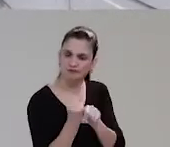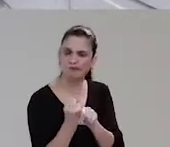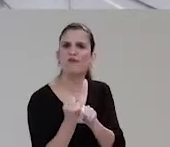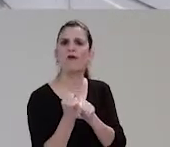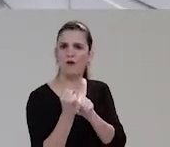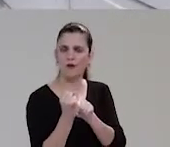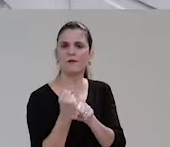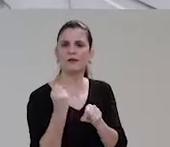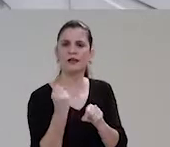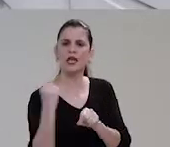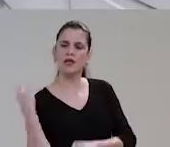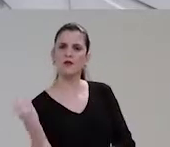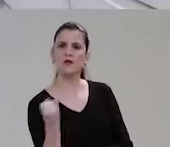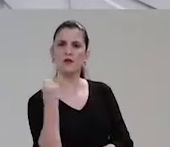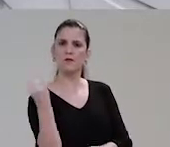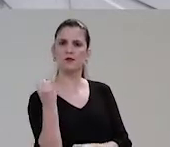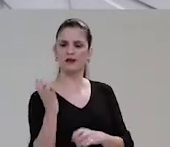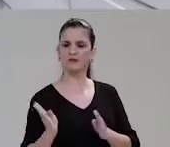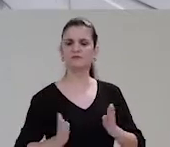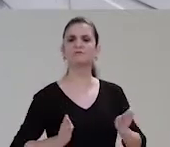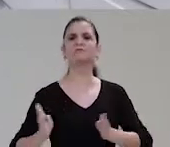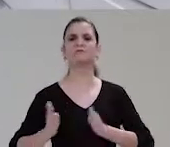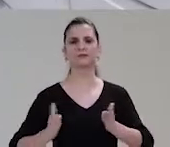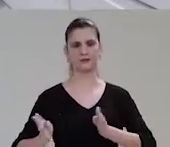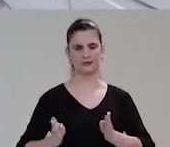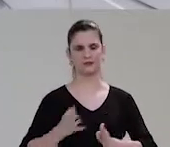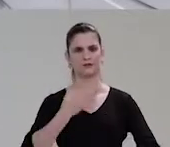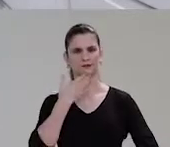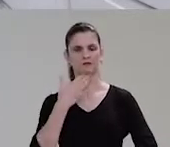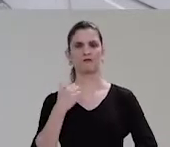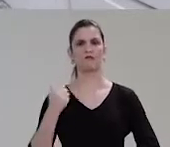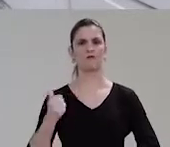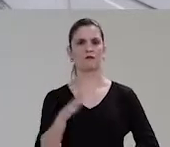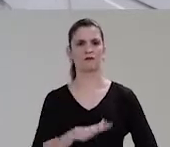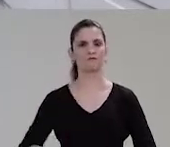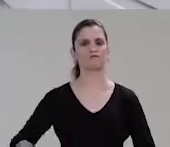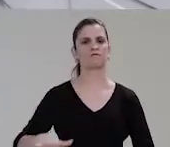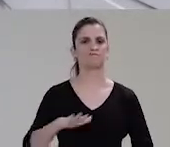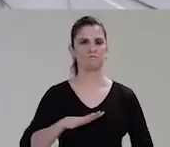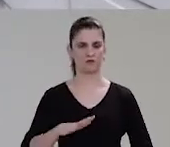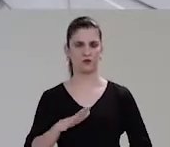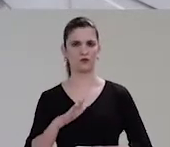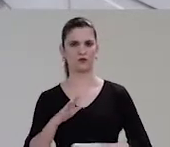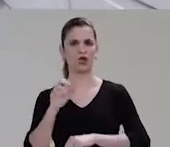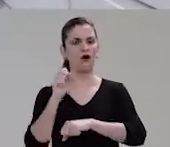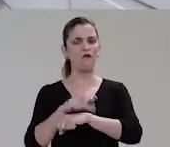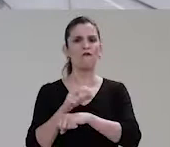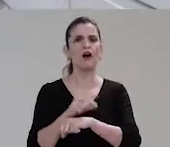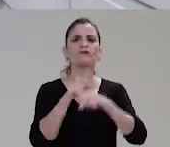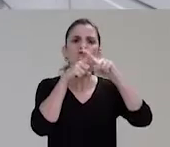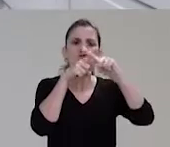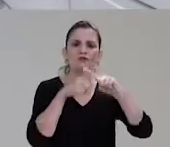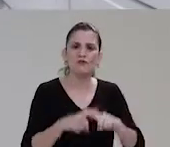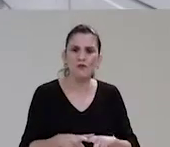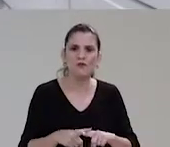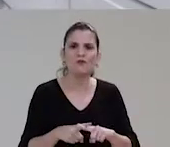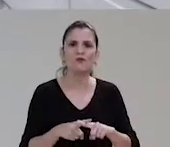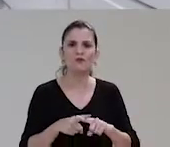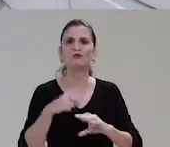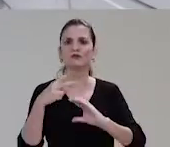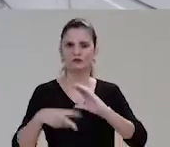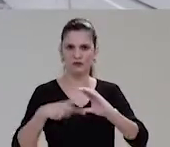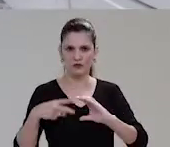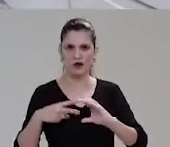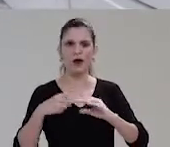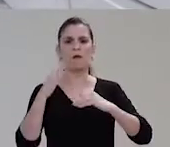inclusive provocada exatamente pelas questões da acessibilidade. Abrimos vagas no concurso da Casa